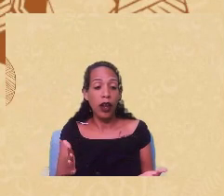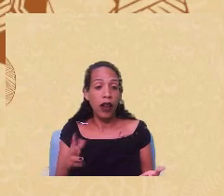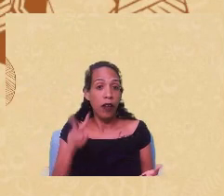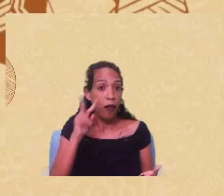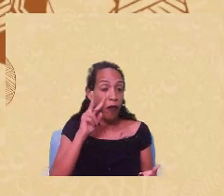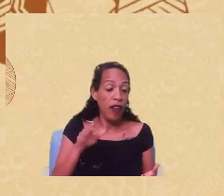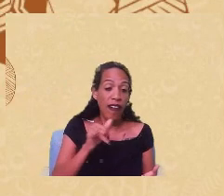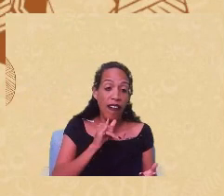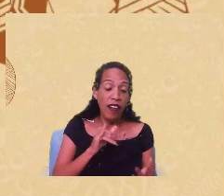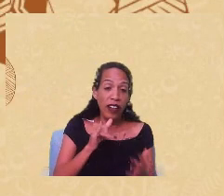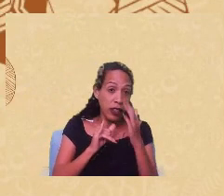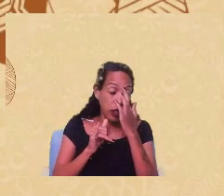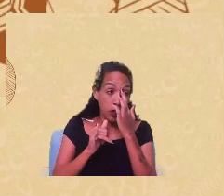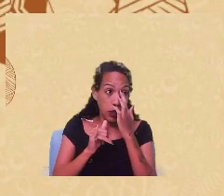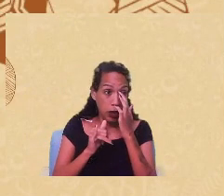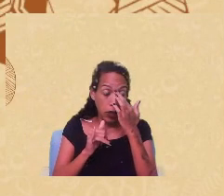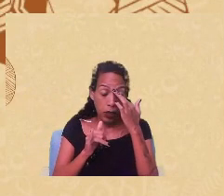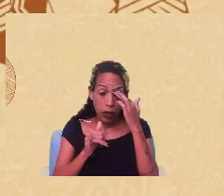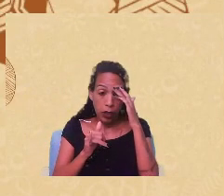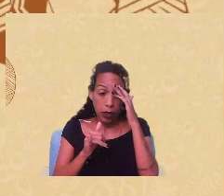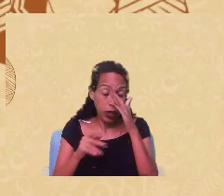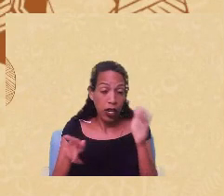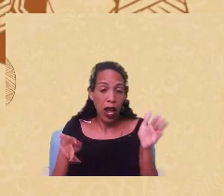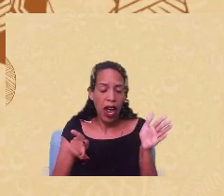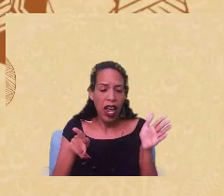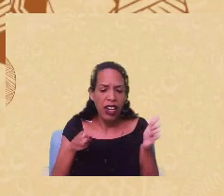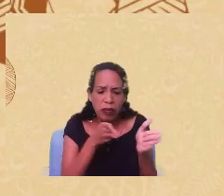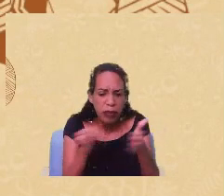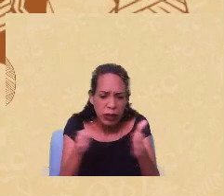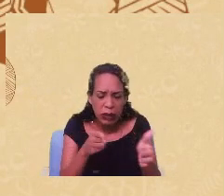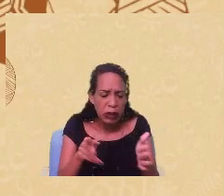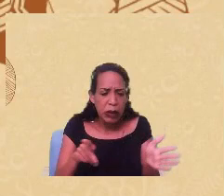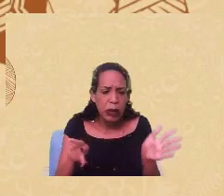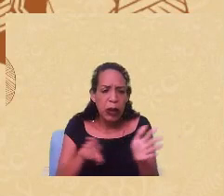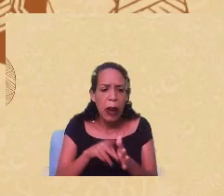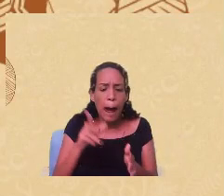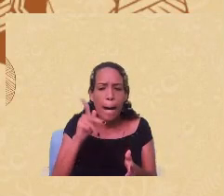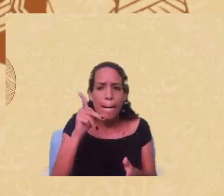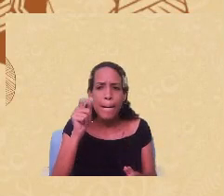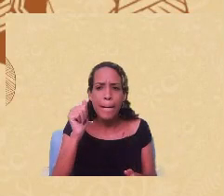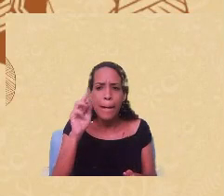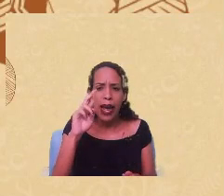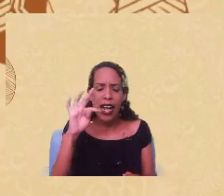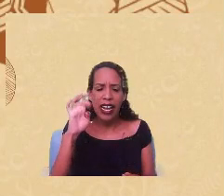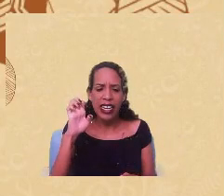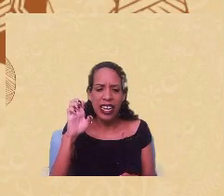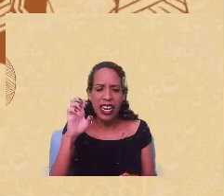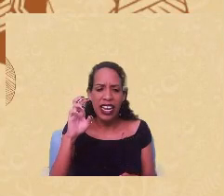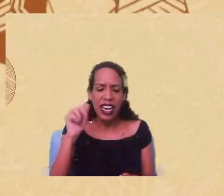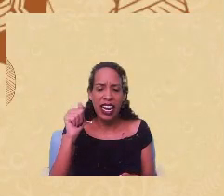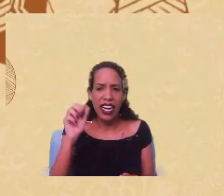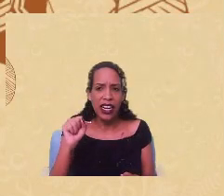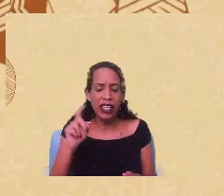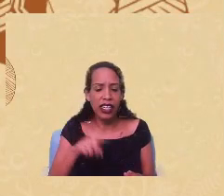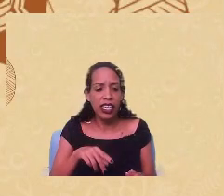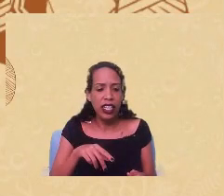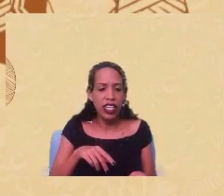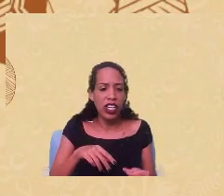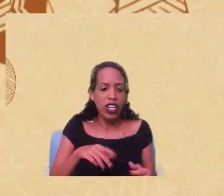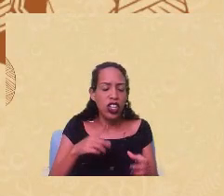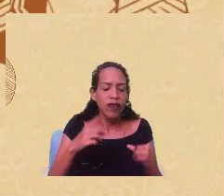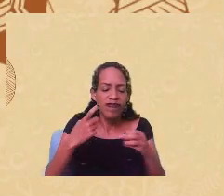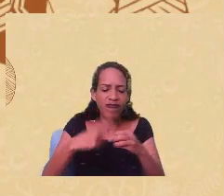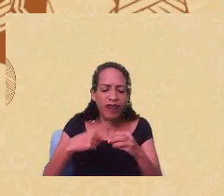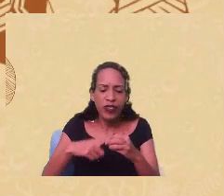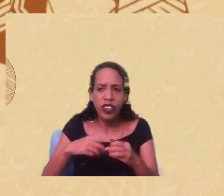exemplo, a perseguição nas práticas de parteiras quando a gente pensa as parteiras de comunidades indígenas e quilombolas. Quando eu falo